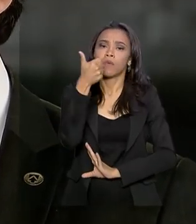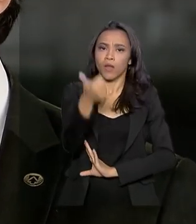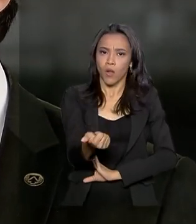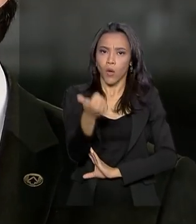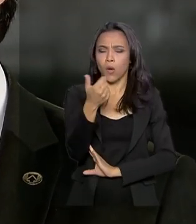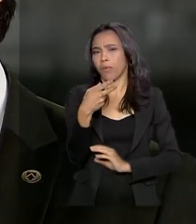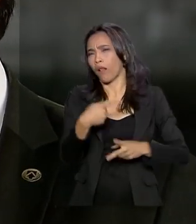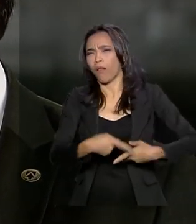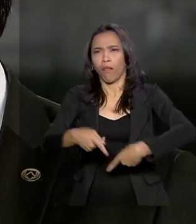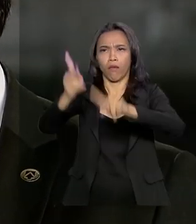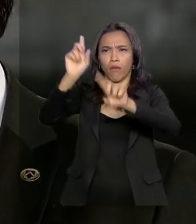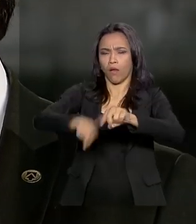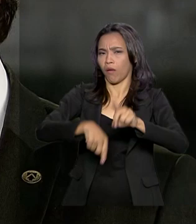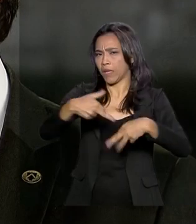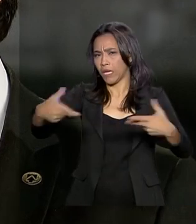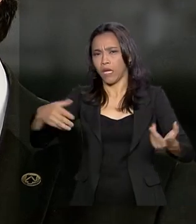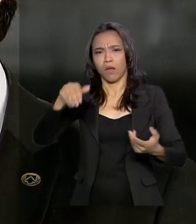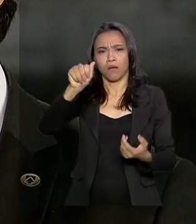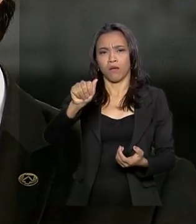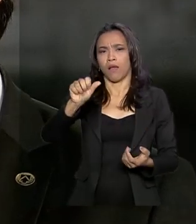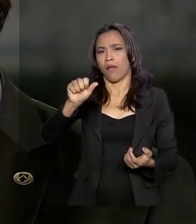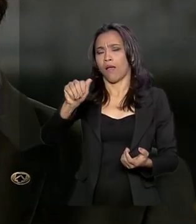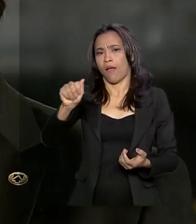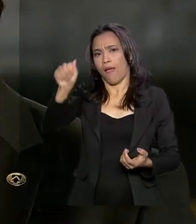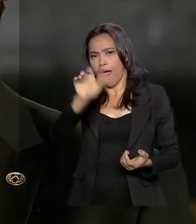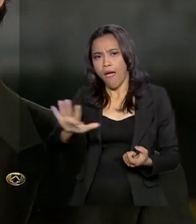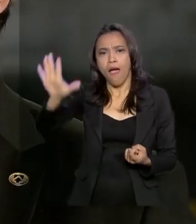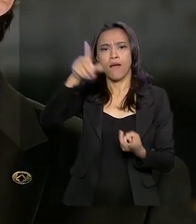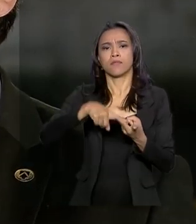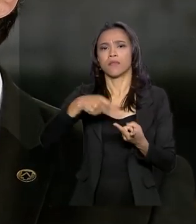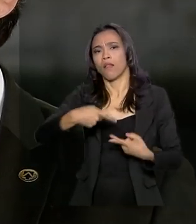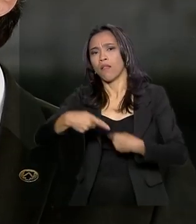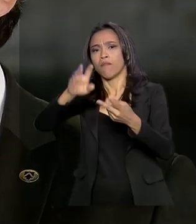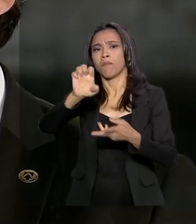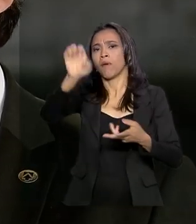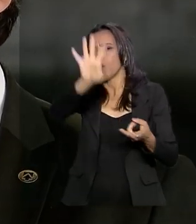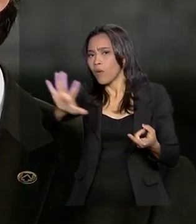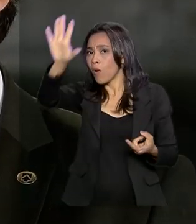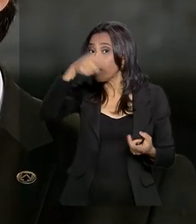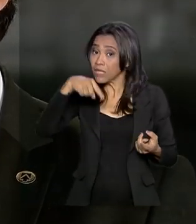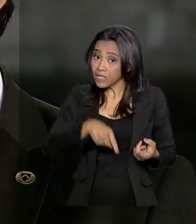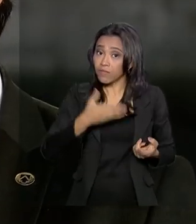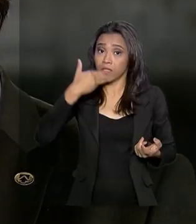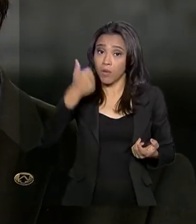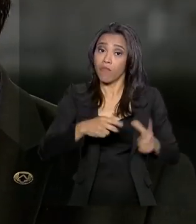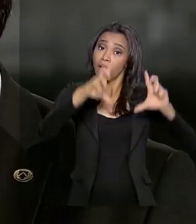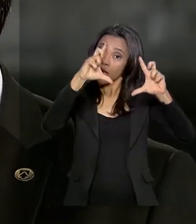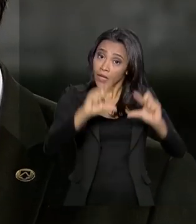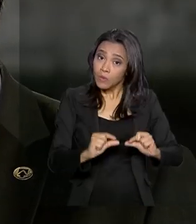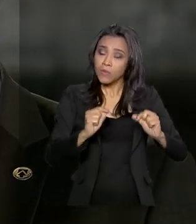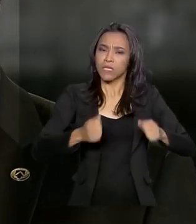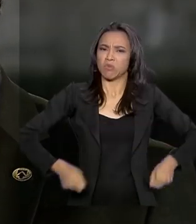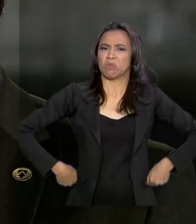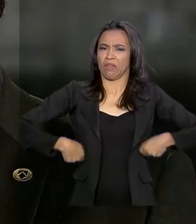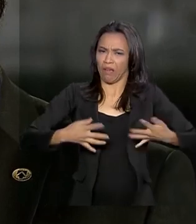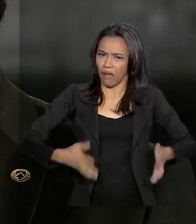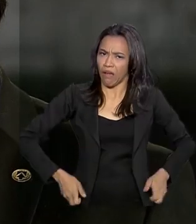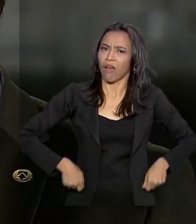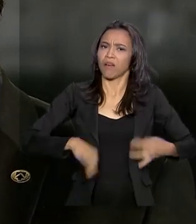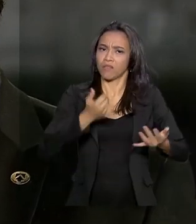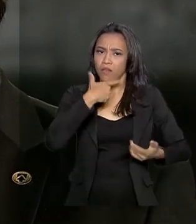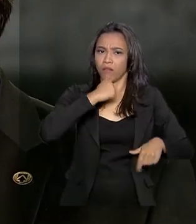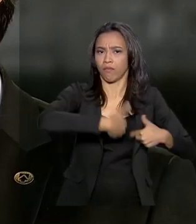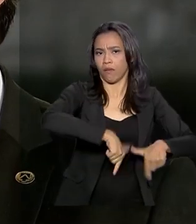Ásia, Europa. Isso vai fazer com que a gente seja mais competitivo, vai diminuir o custo do produtor e é mais dinheiro que